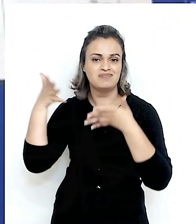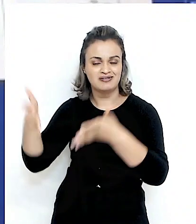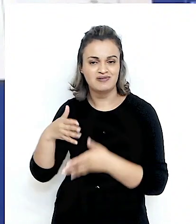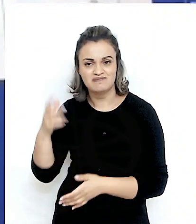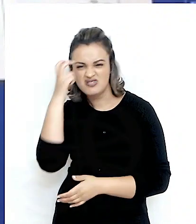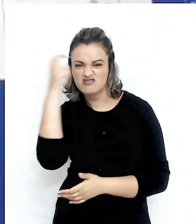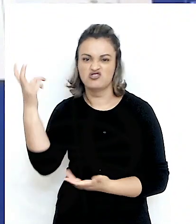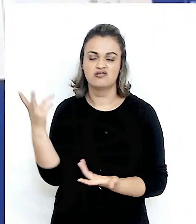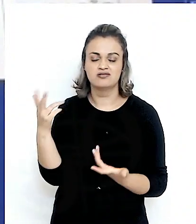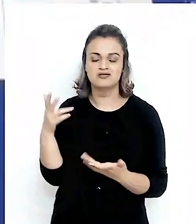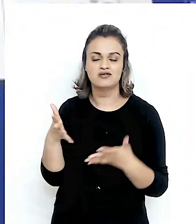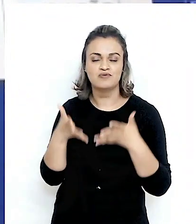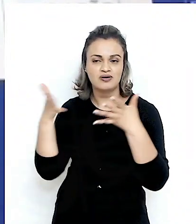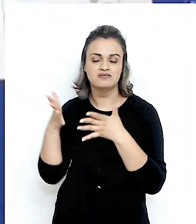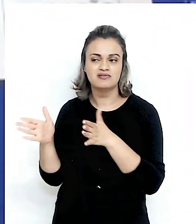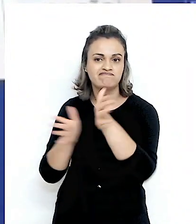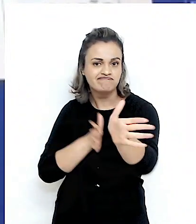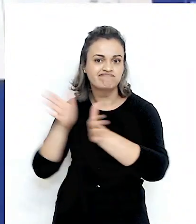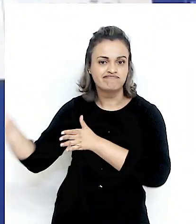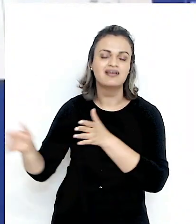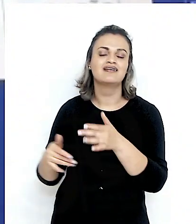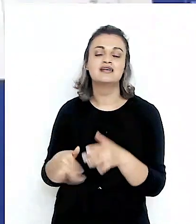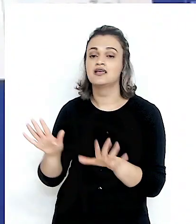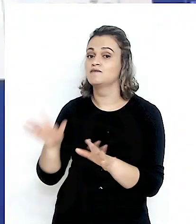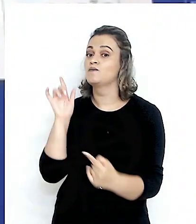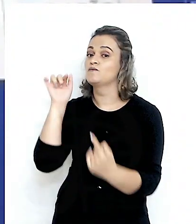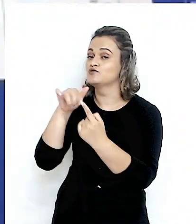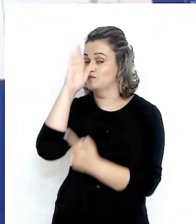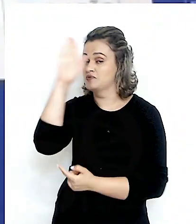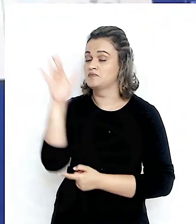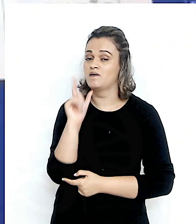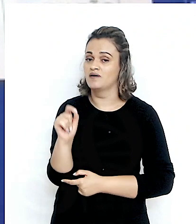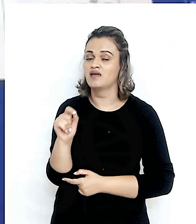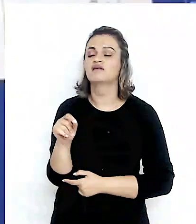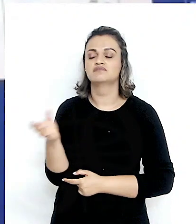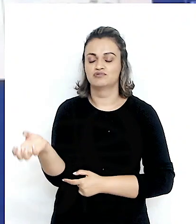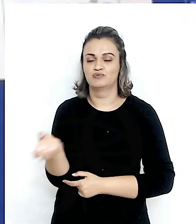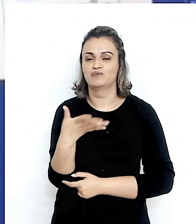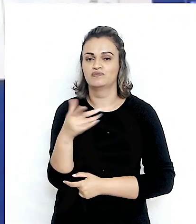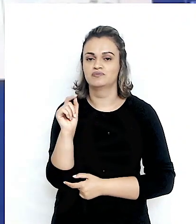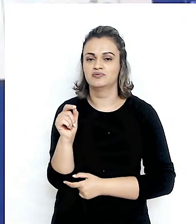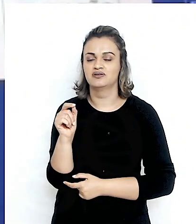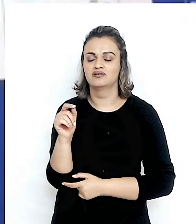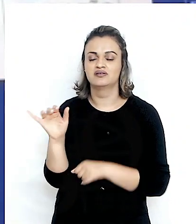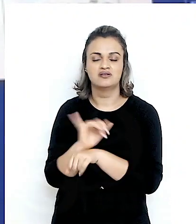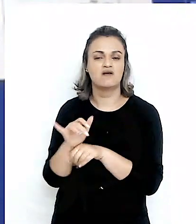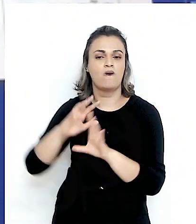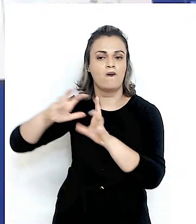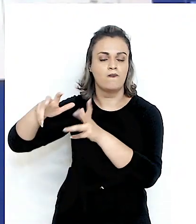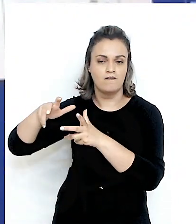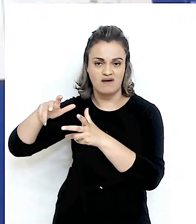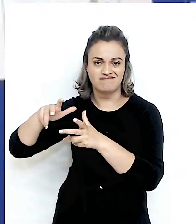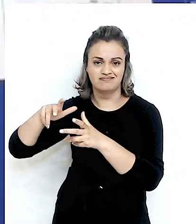inserção multidimensional, e tendo sempre em vista essas novas cadeias globais que